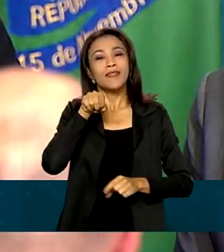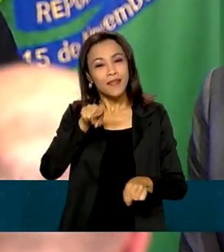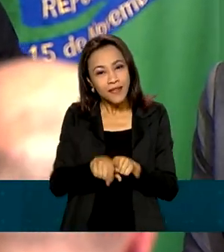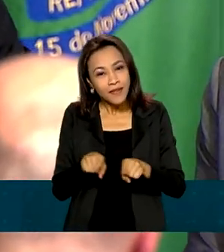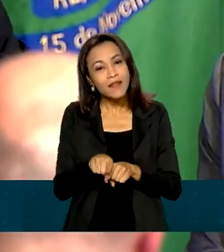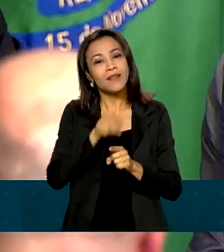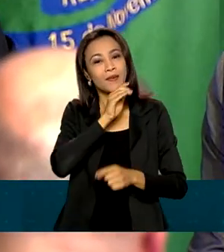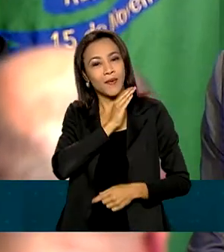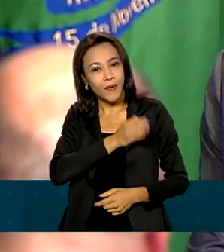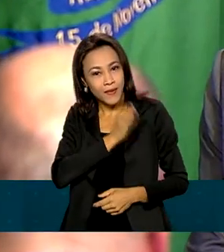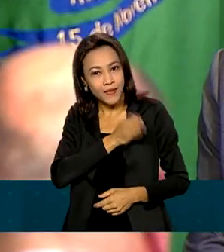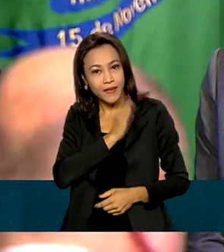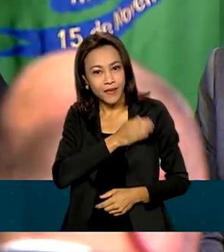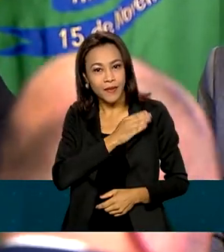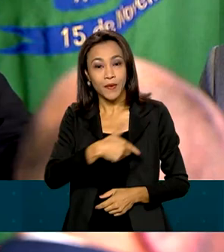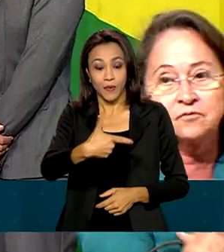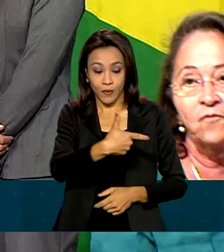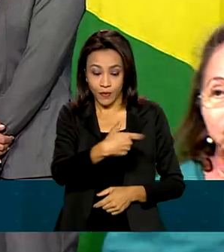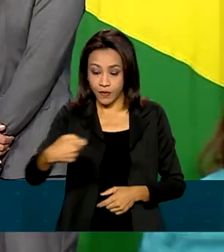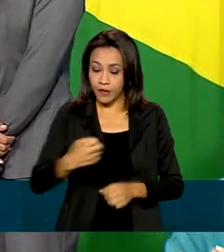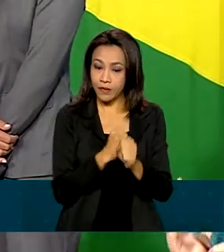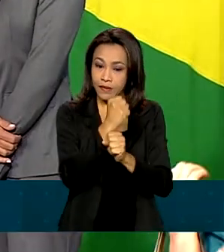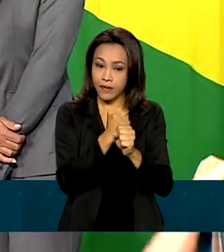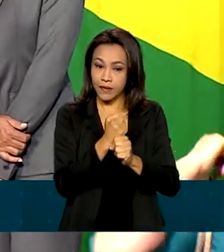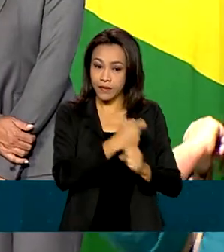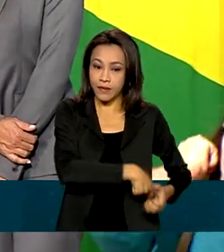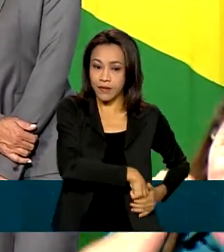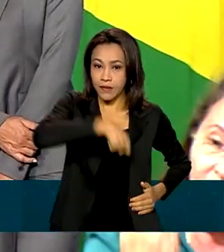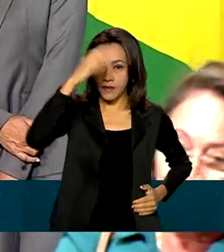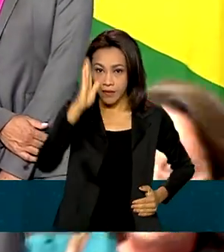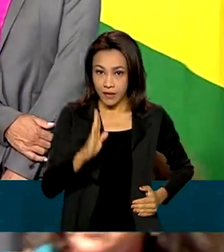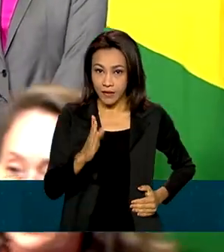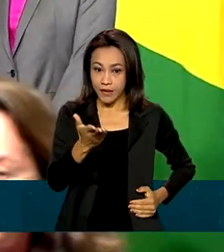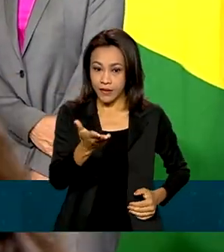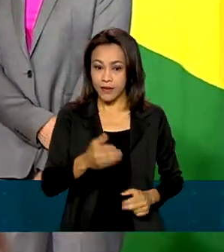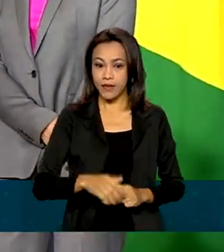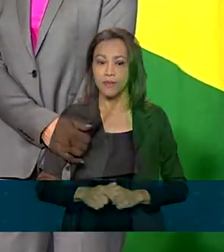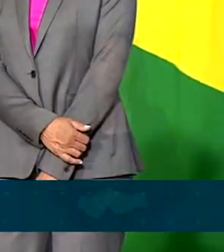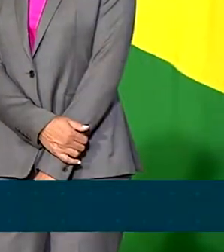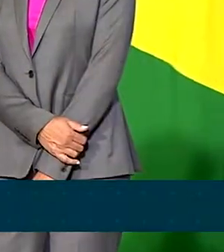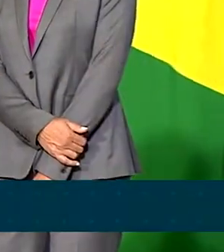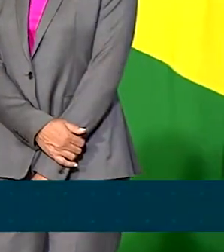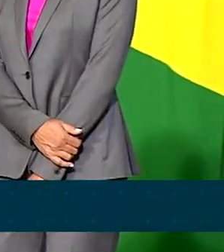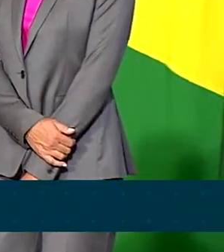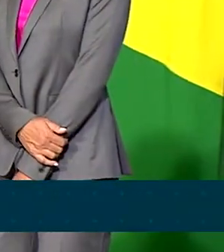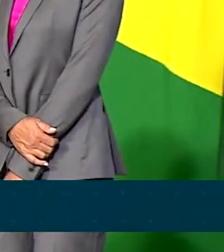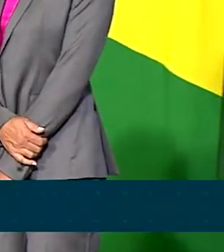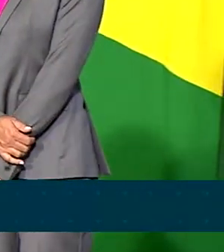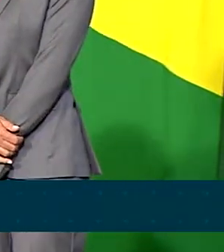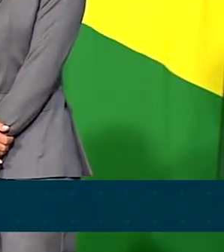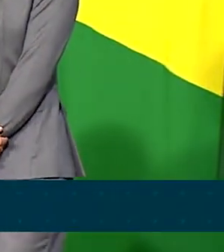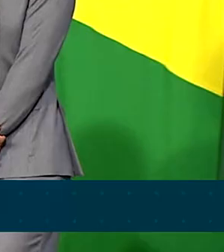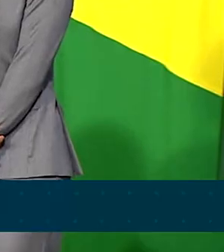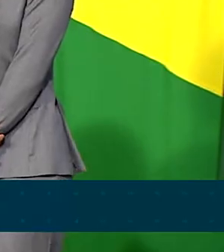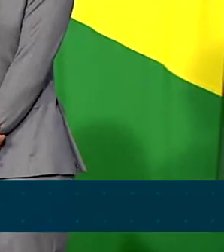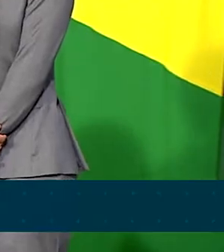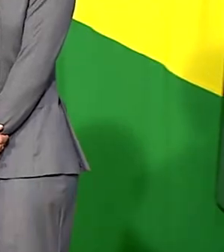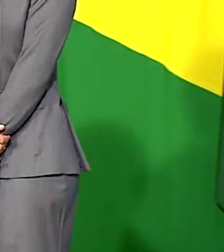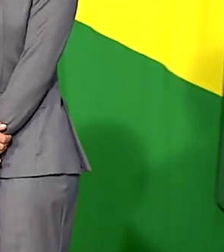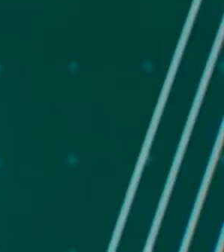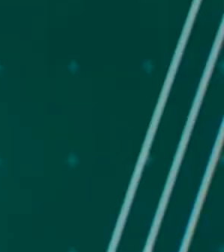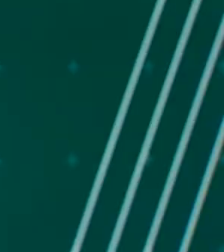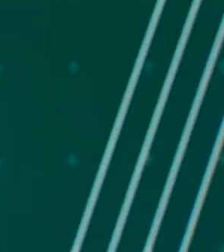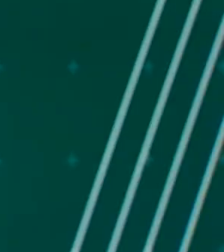200 anos de independência, pela frente, uma eternidade em liberdade.